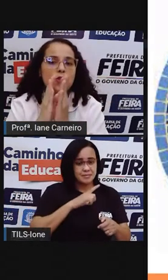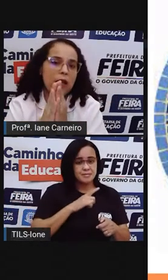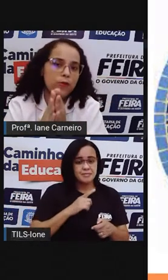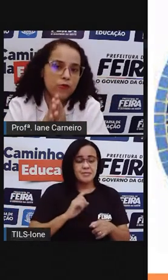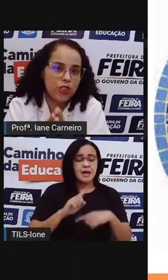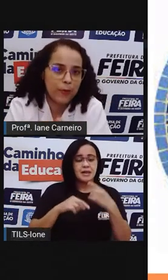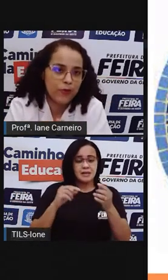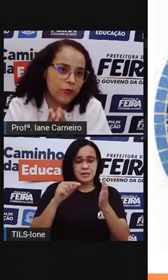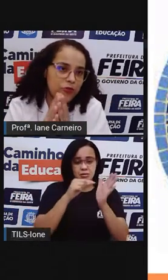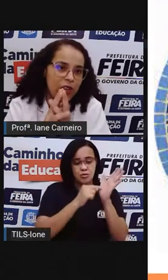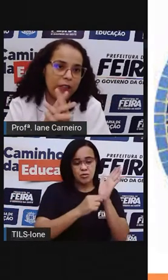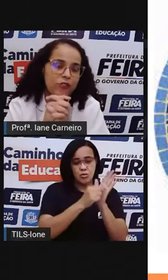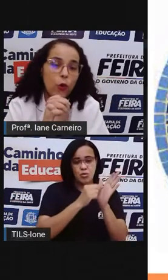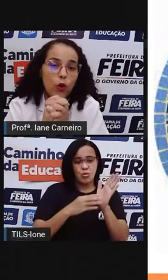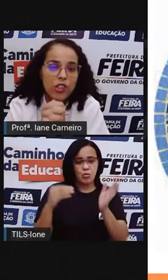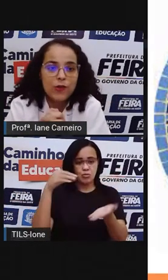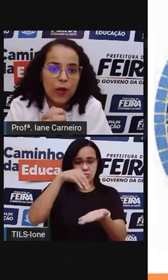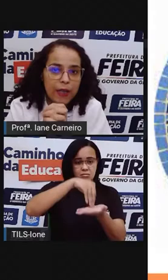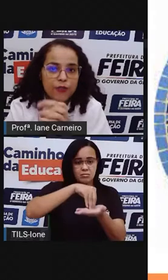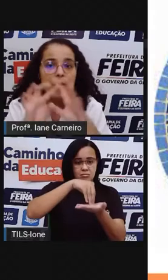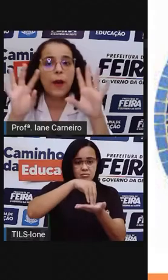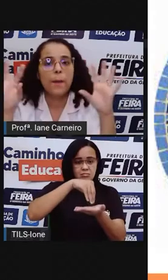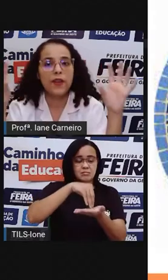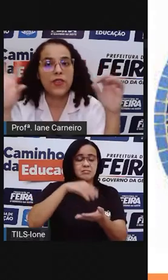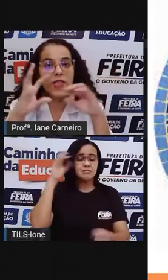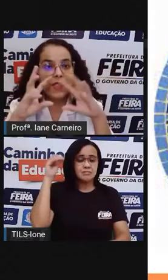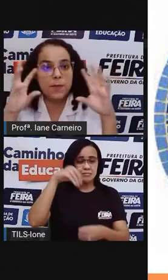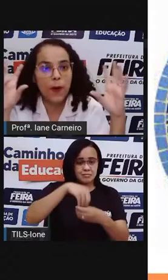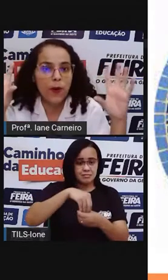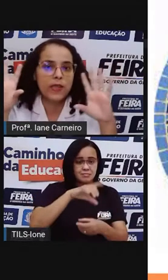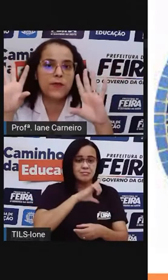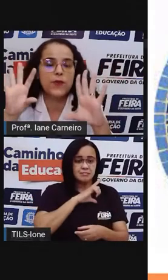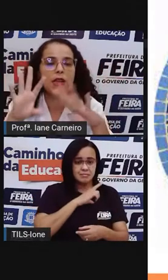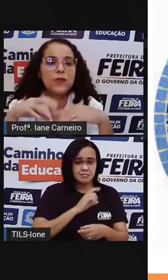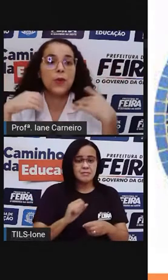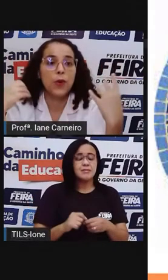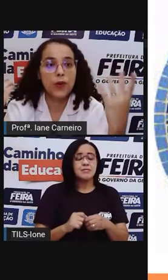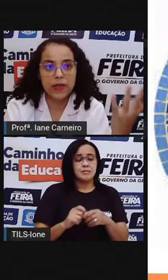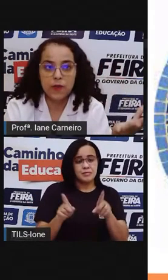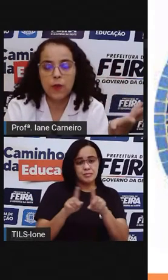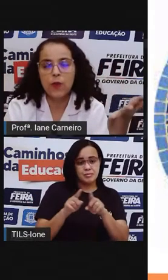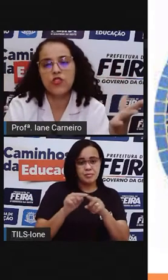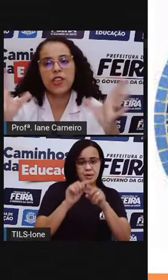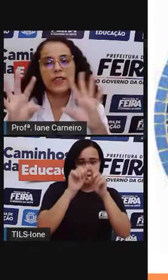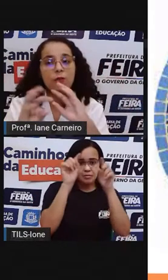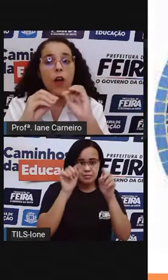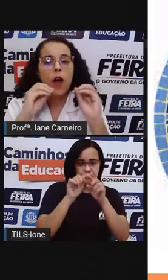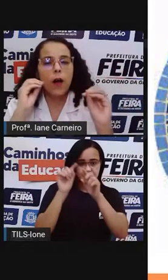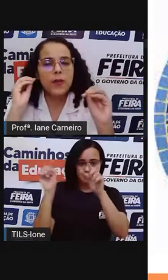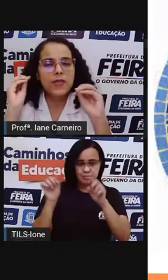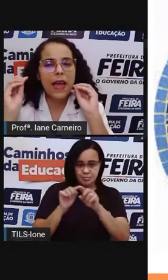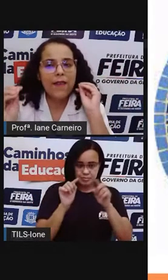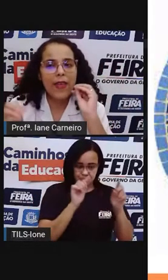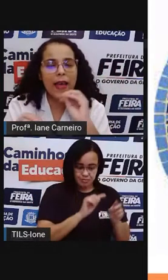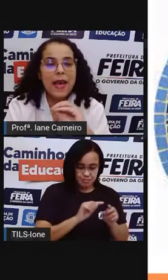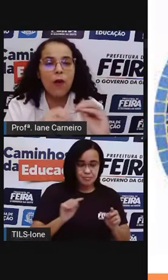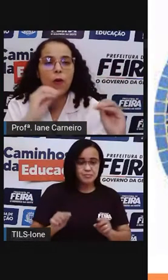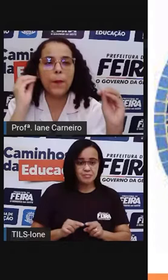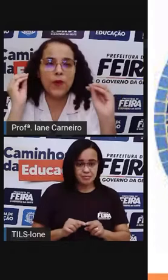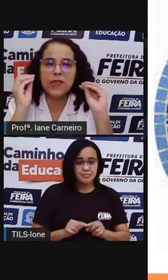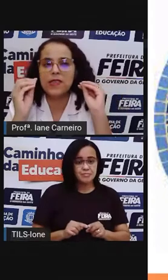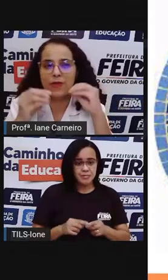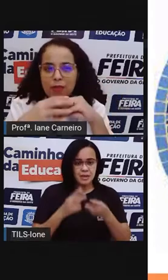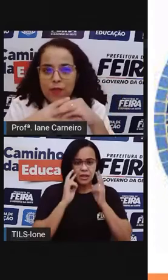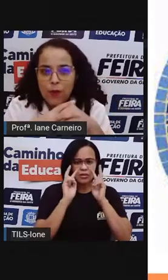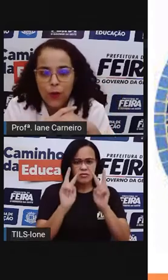flor, foi usado um tipo de cor de azulejo, para fazer as bordas, foi usado outras cores, né? Então, observem aí a